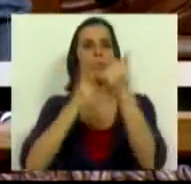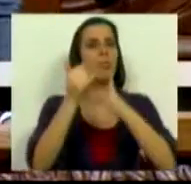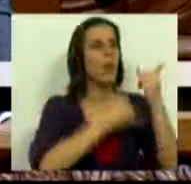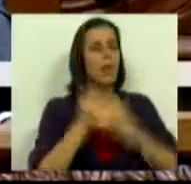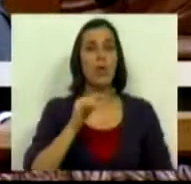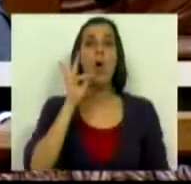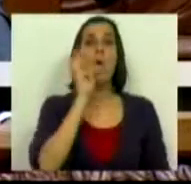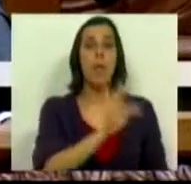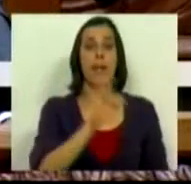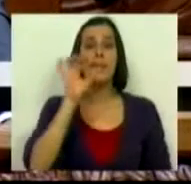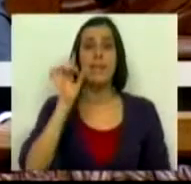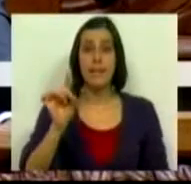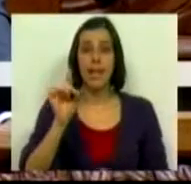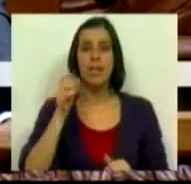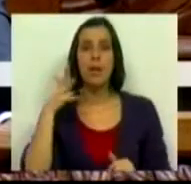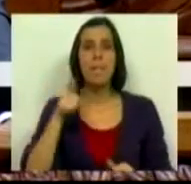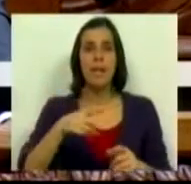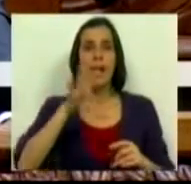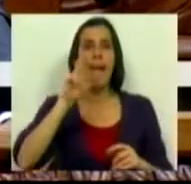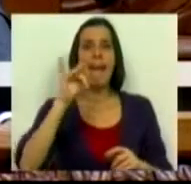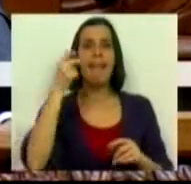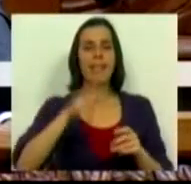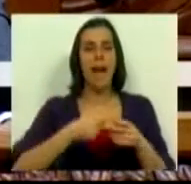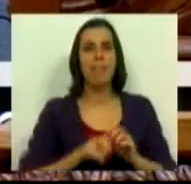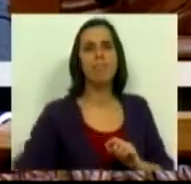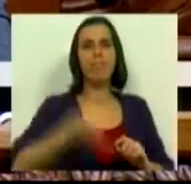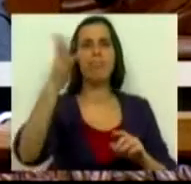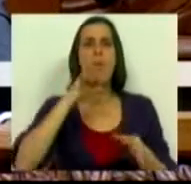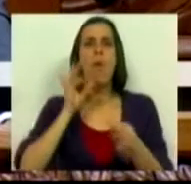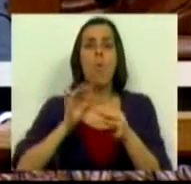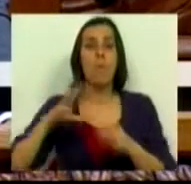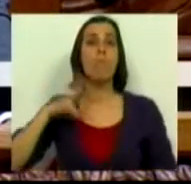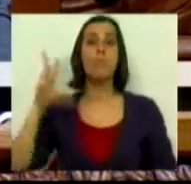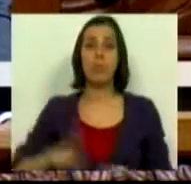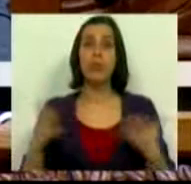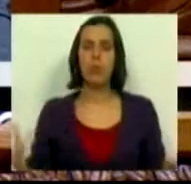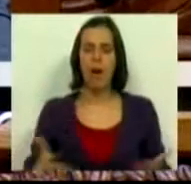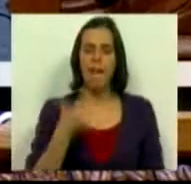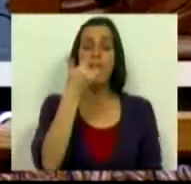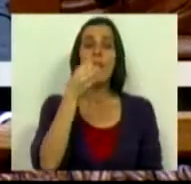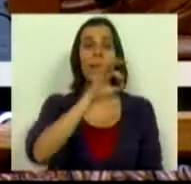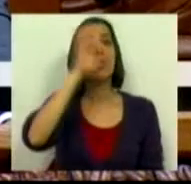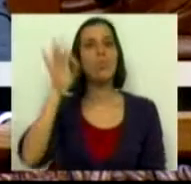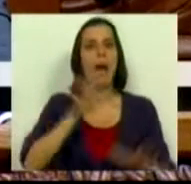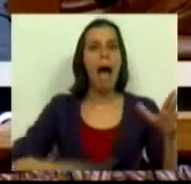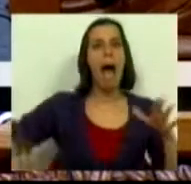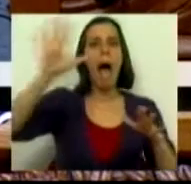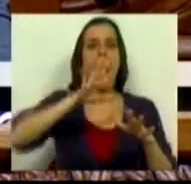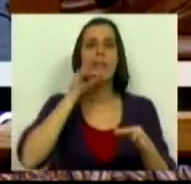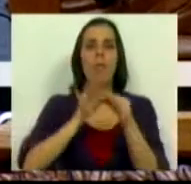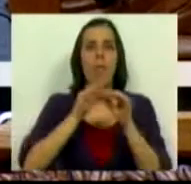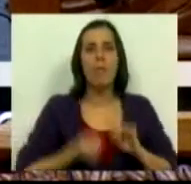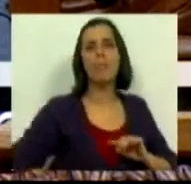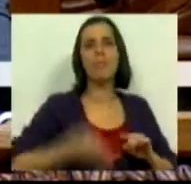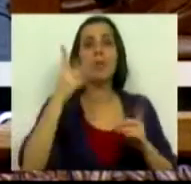46 mil hectares de vinha em Portugal, isto é, 20% da área de vinha,